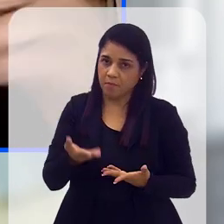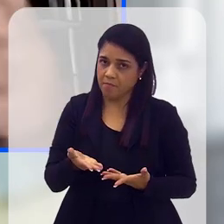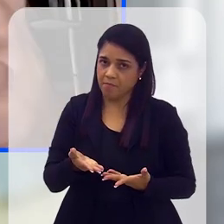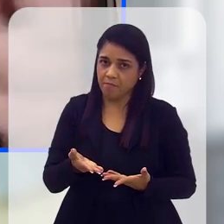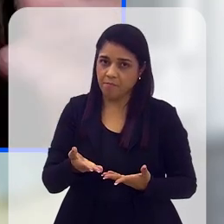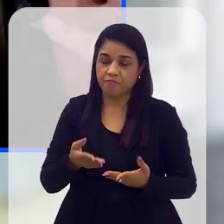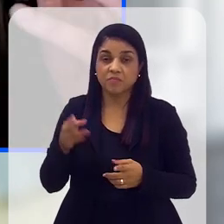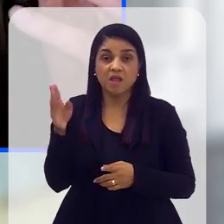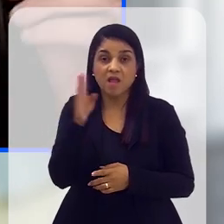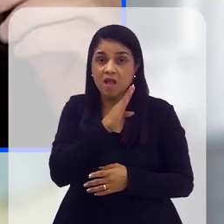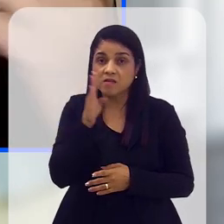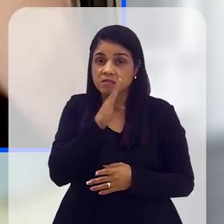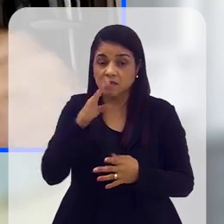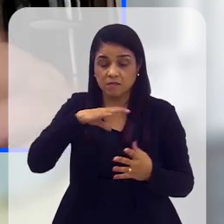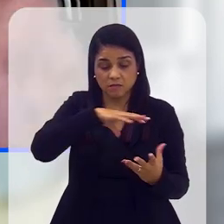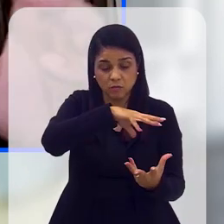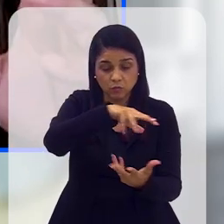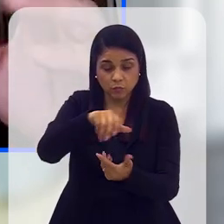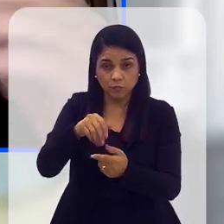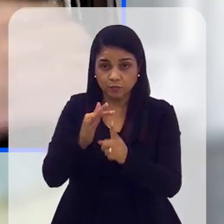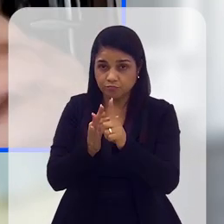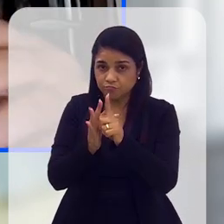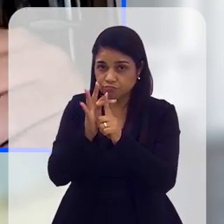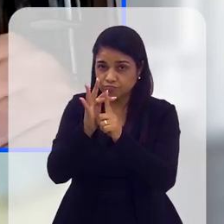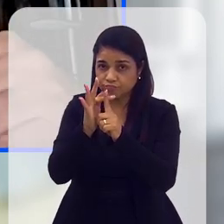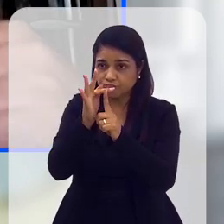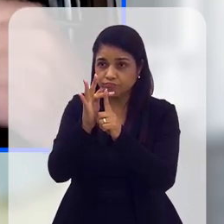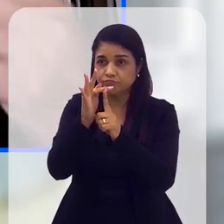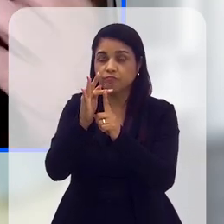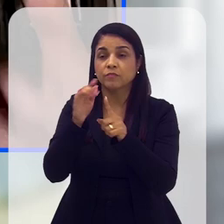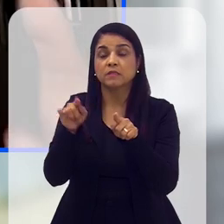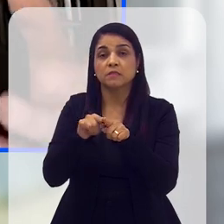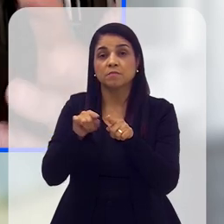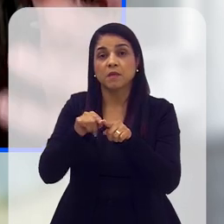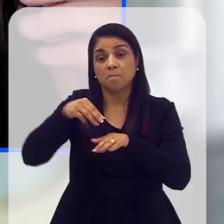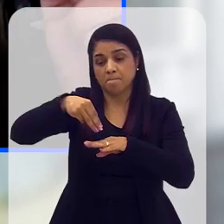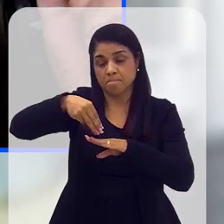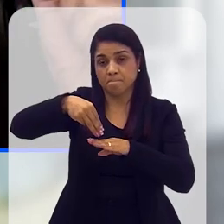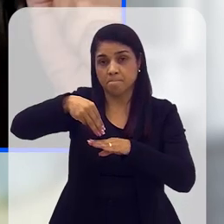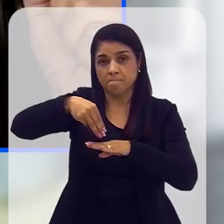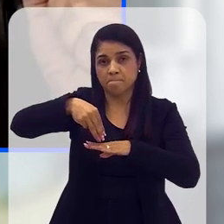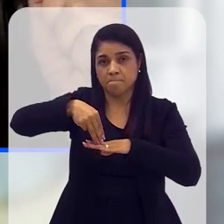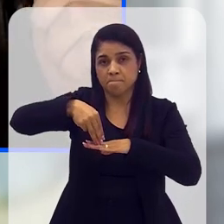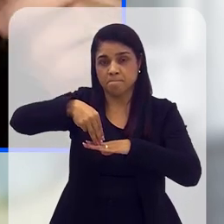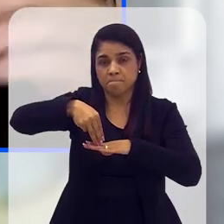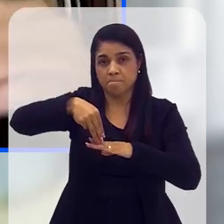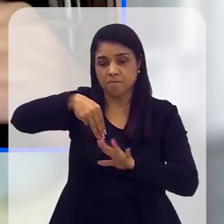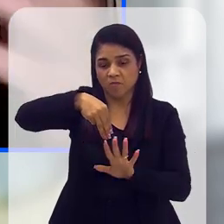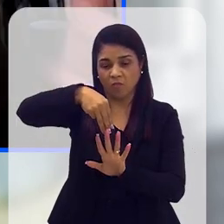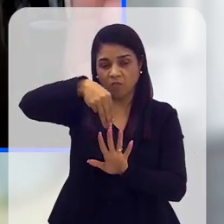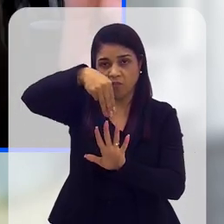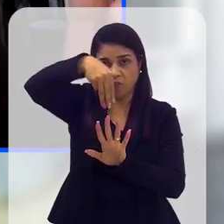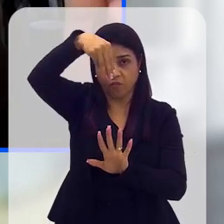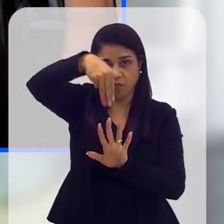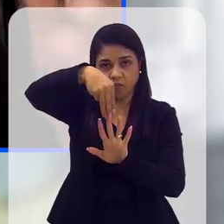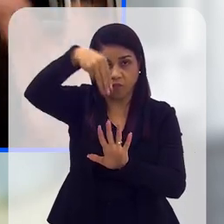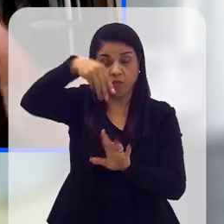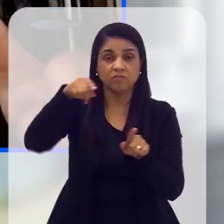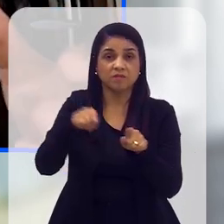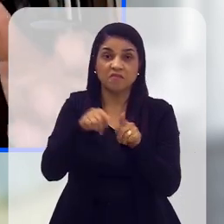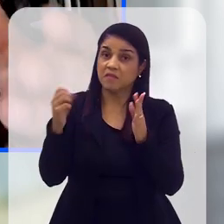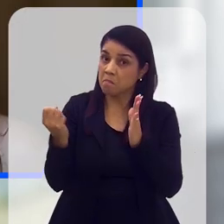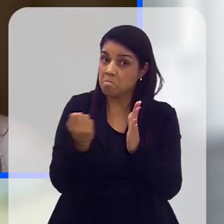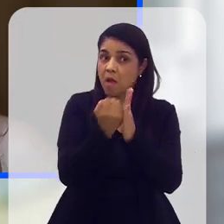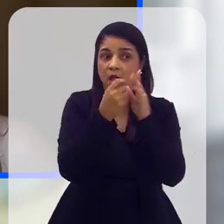Então, nós temos aí uma situação que é de aceleração, e essa aceleração está suscitando, então, esses impactos. E nós vamos ter impactos